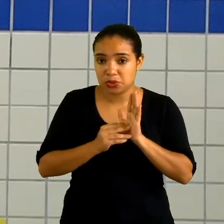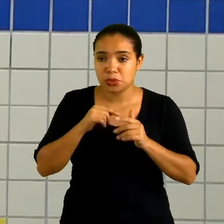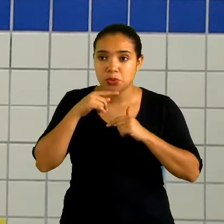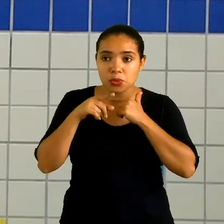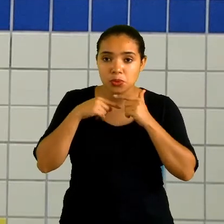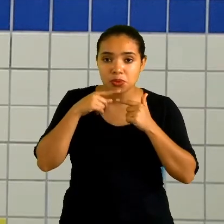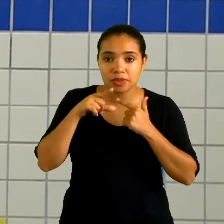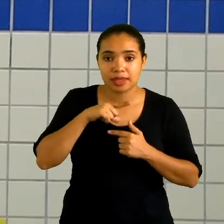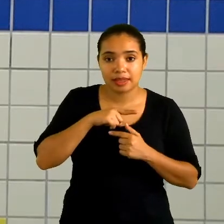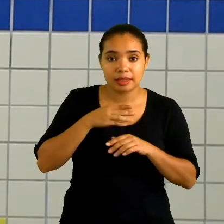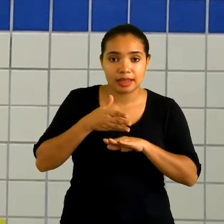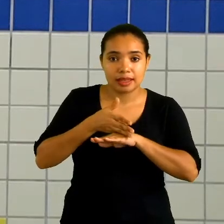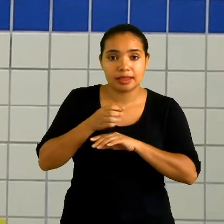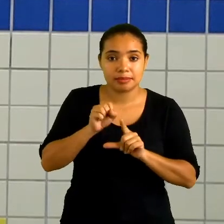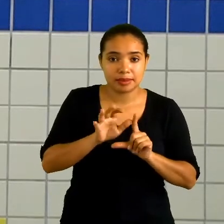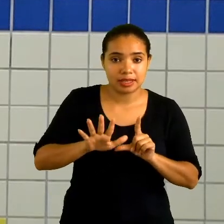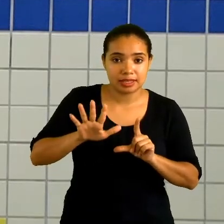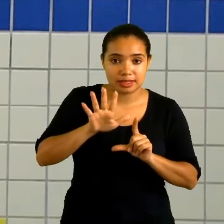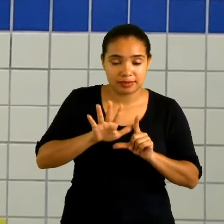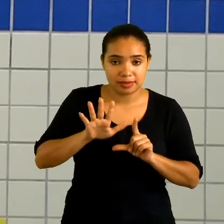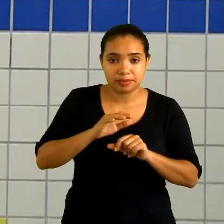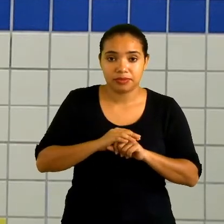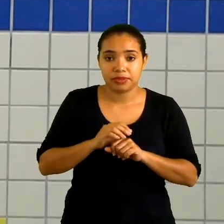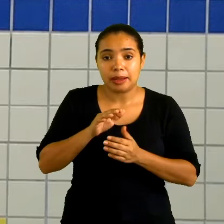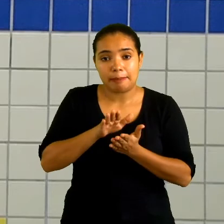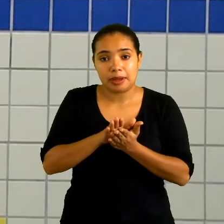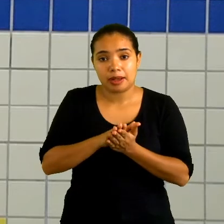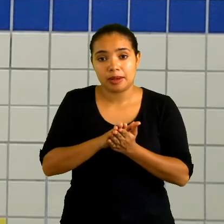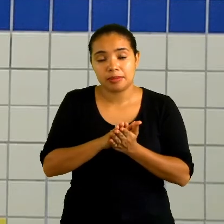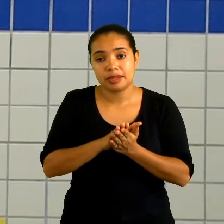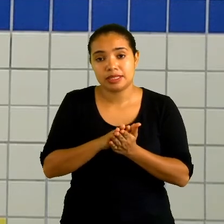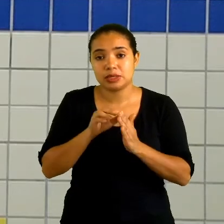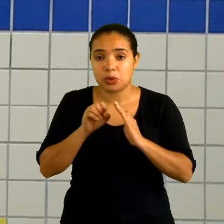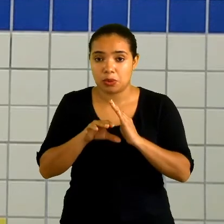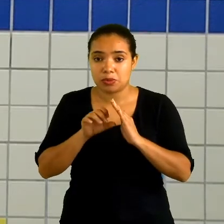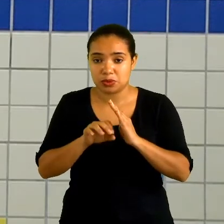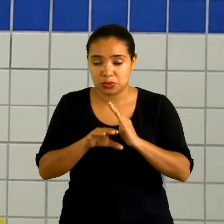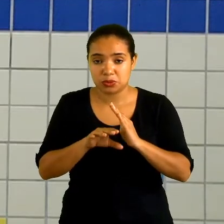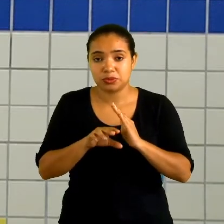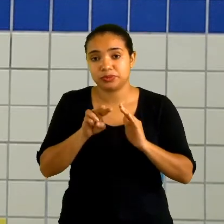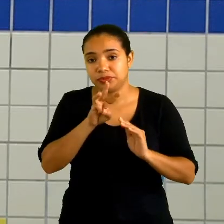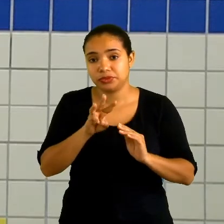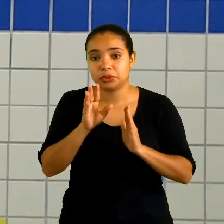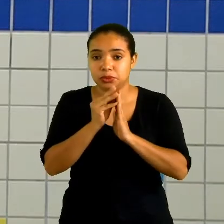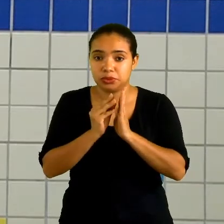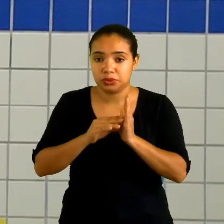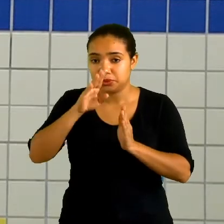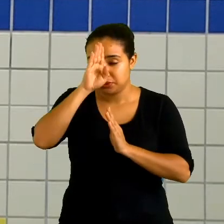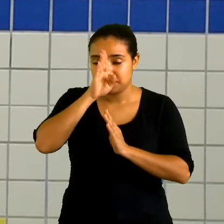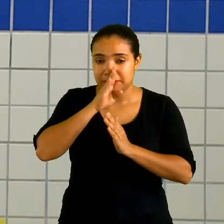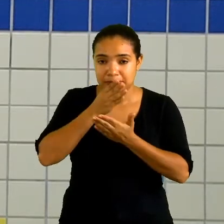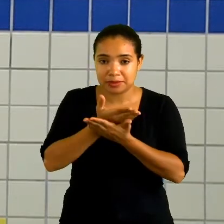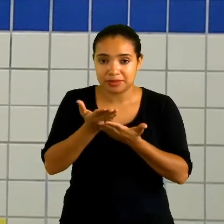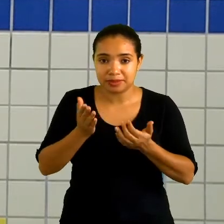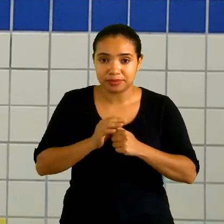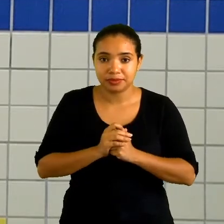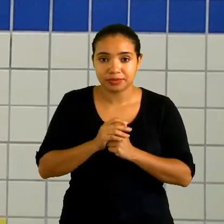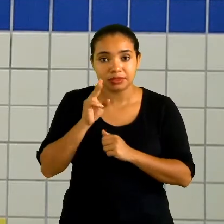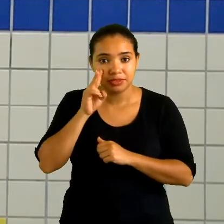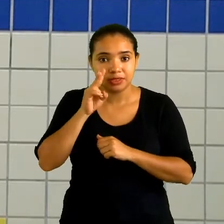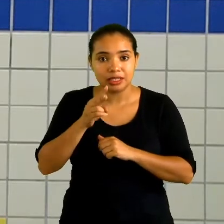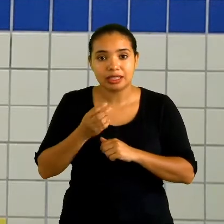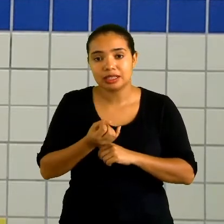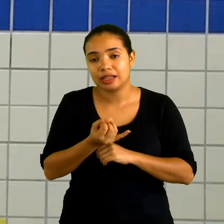dúvida, entre na nossa plataforma digital Palmas Homeschool, que você vai ter todo esse conteúdo gratuitamente pra você. Assistir